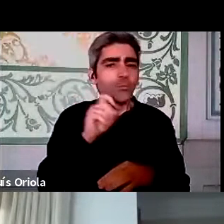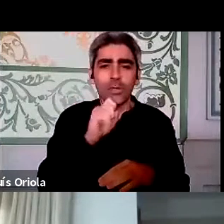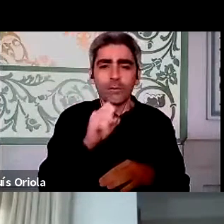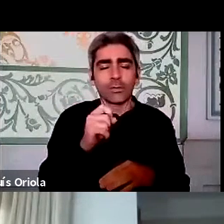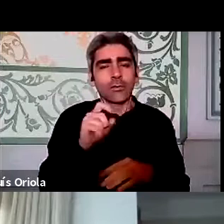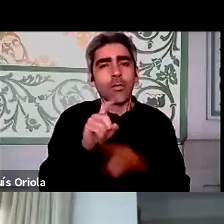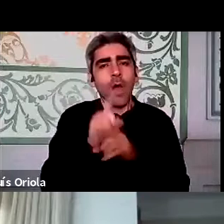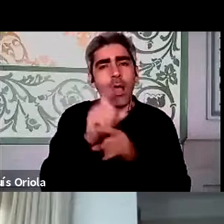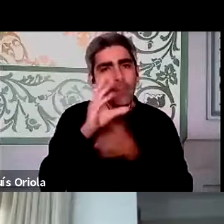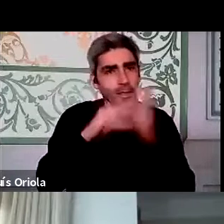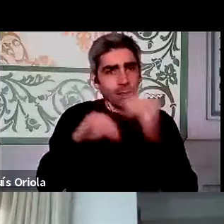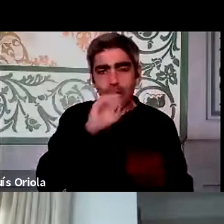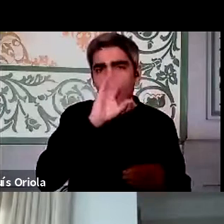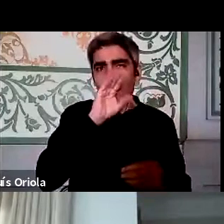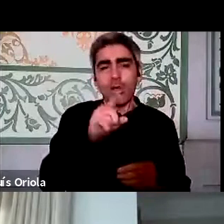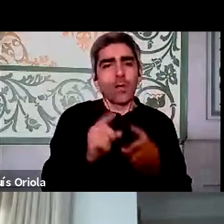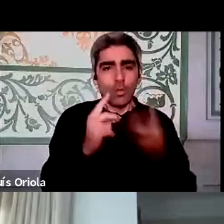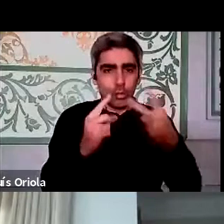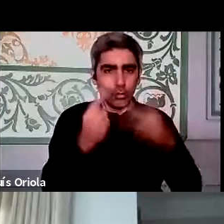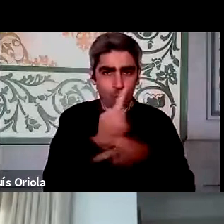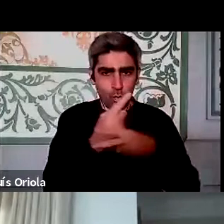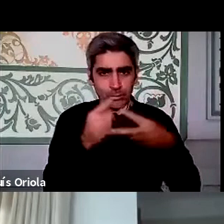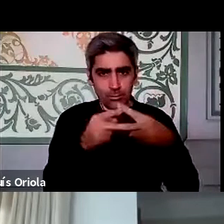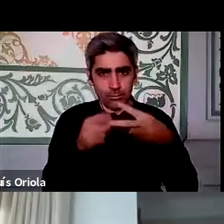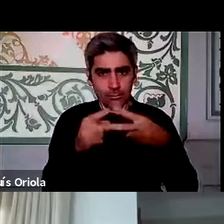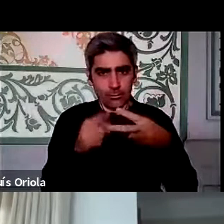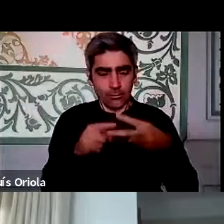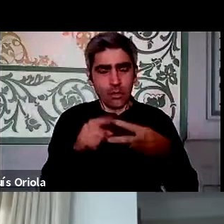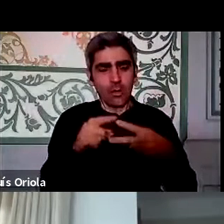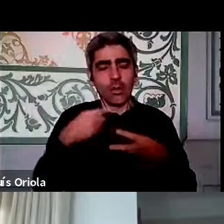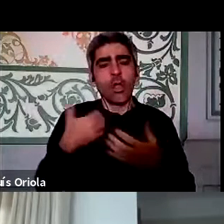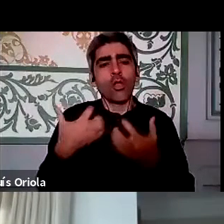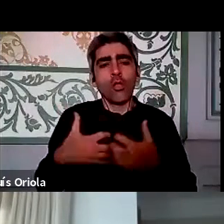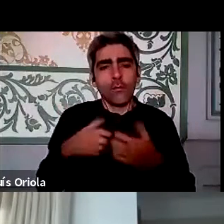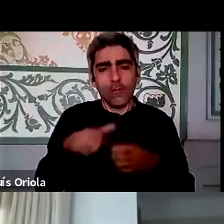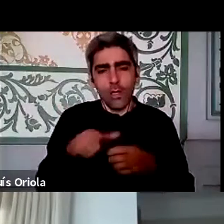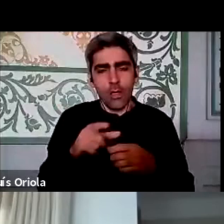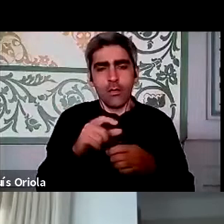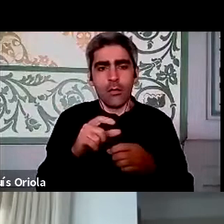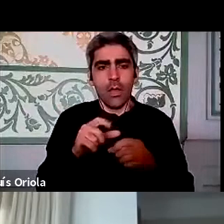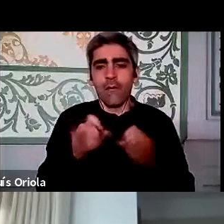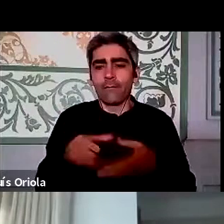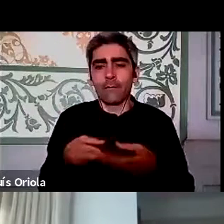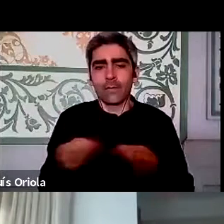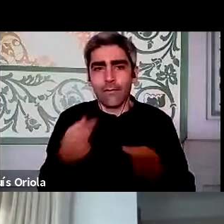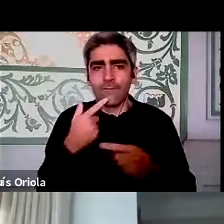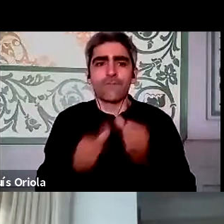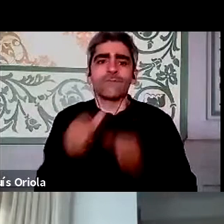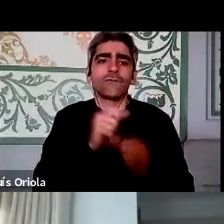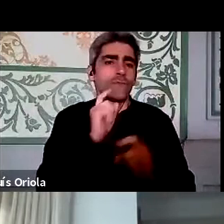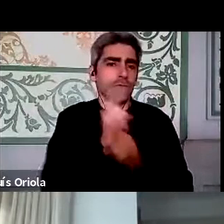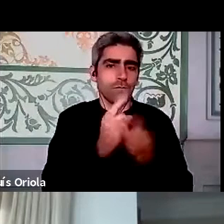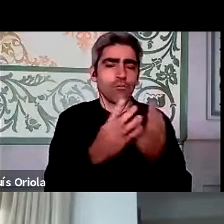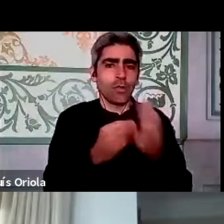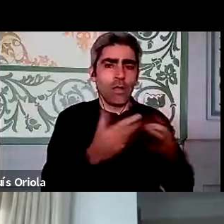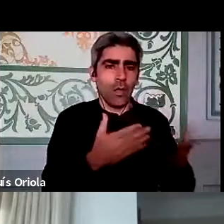duas coisas, acho eu. Uma delas é que não temos a certeza se isto não é reversível, ou seja, quando isto passar não voltamos aos modelos